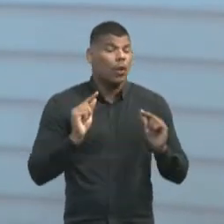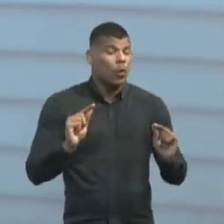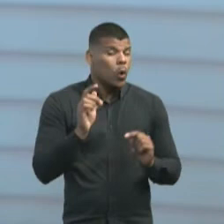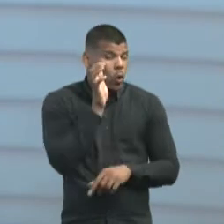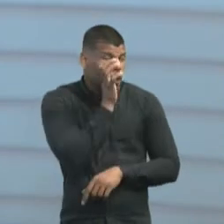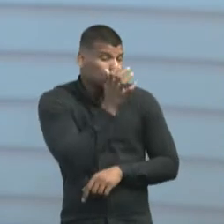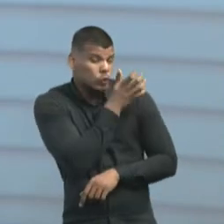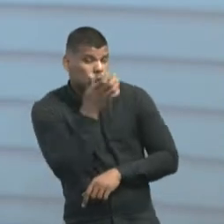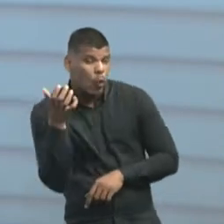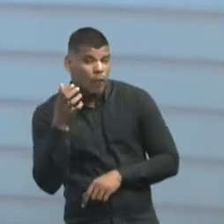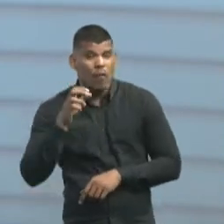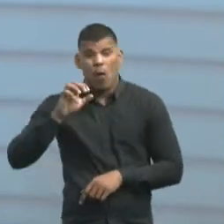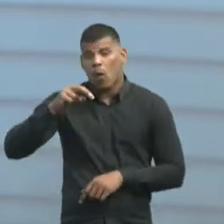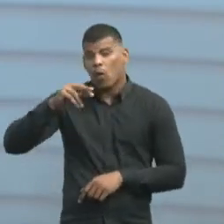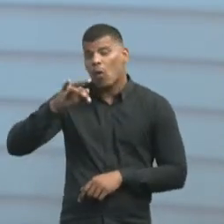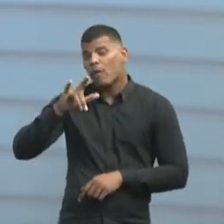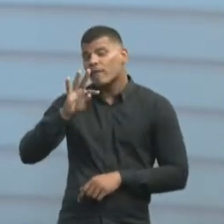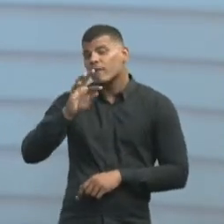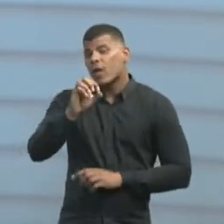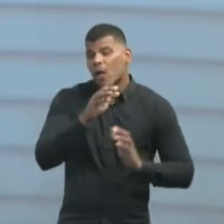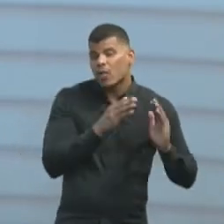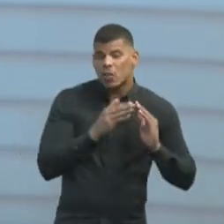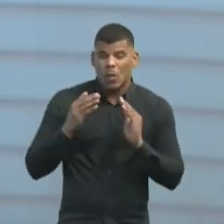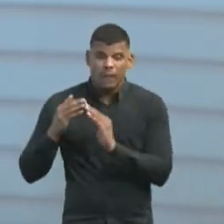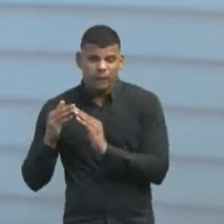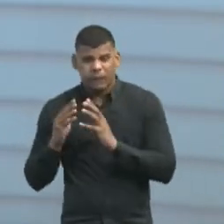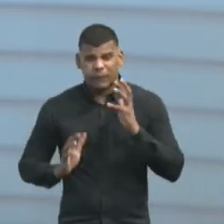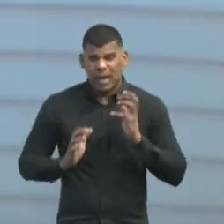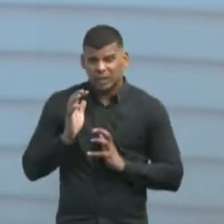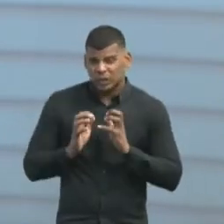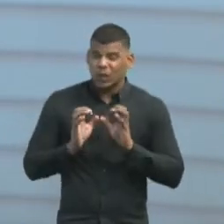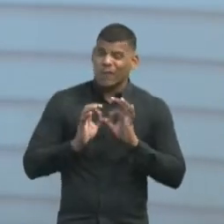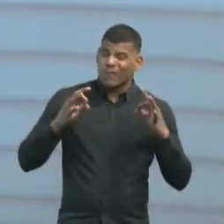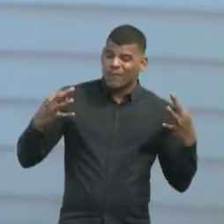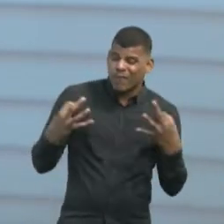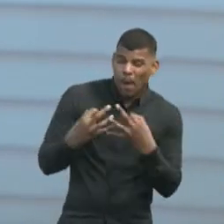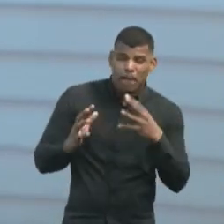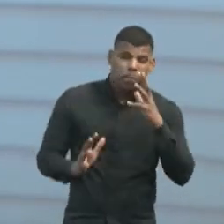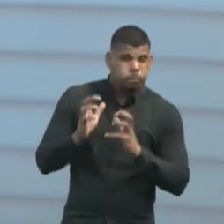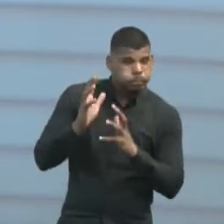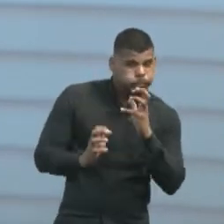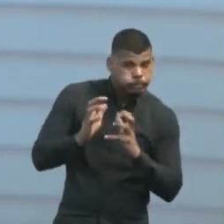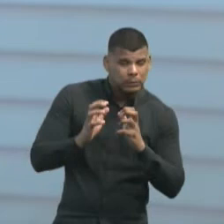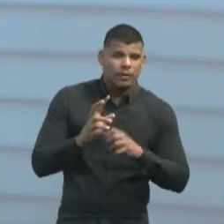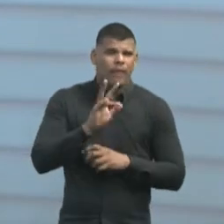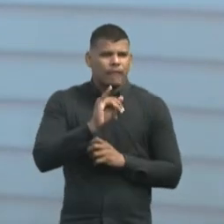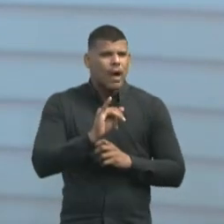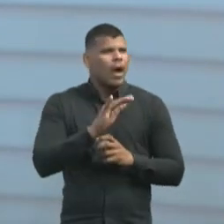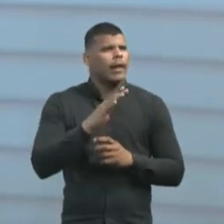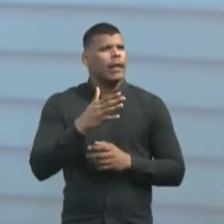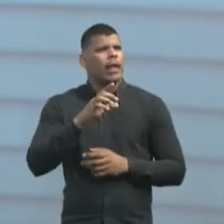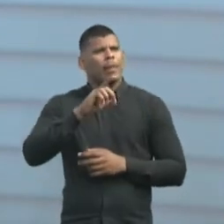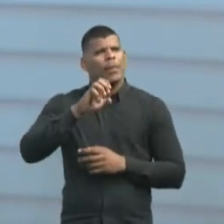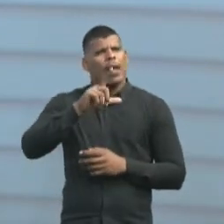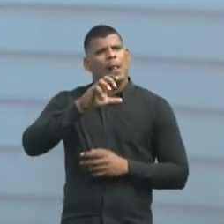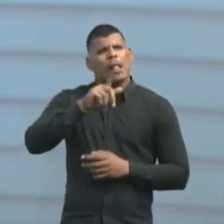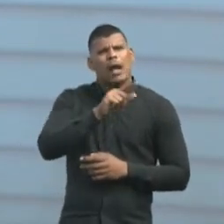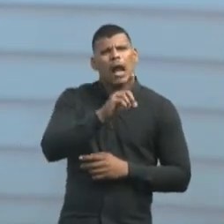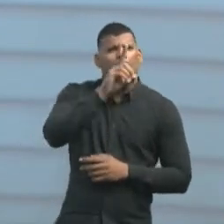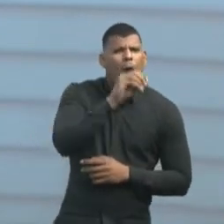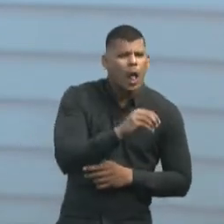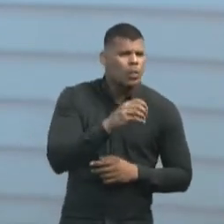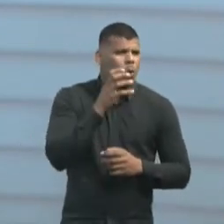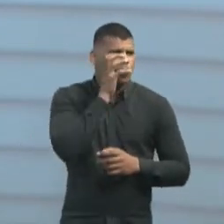esses conflitos, né? Conflito de vizinhança, conflito de família, porque a pessoa vai na delegacia e a delegacia não quer